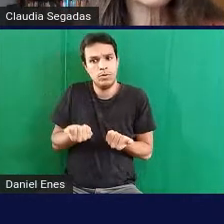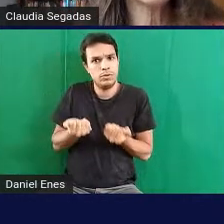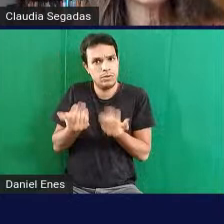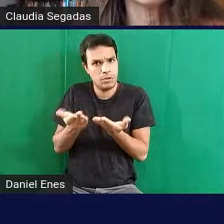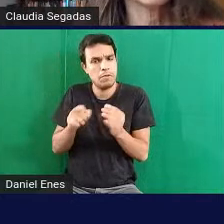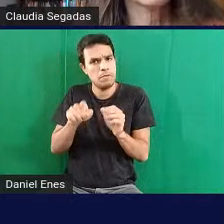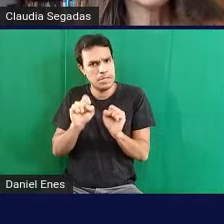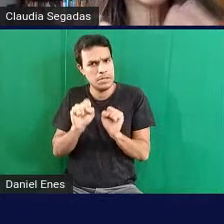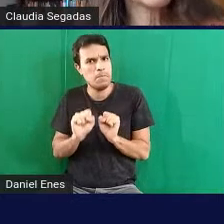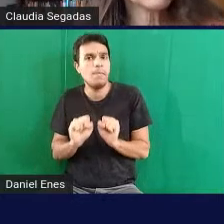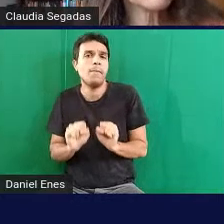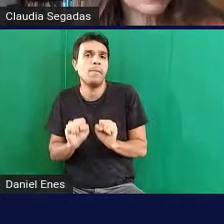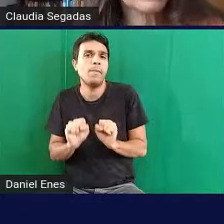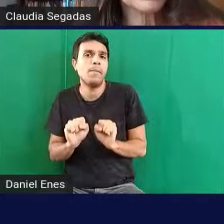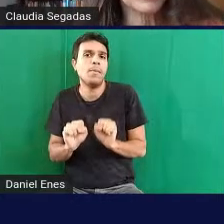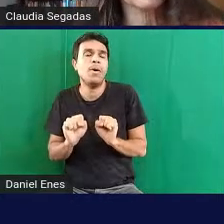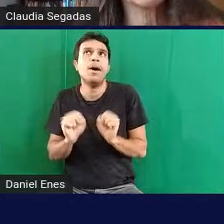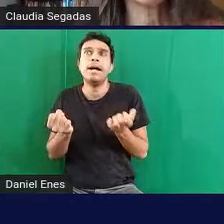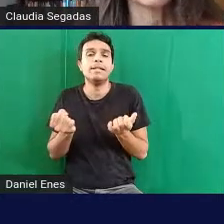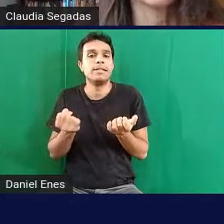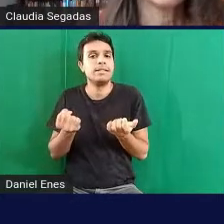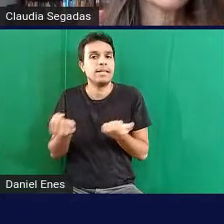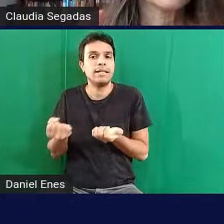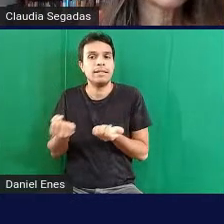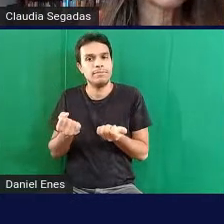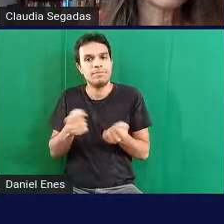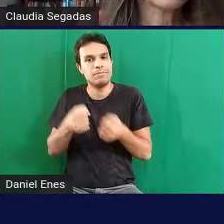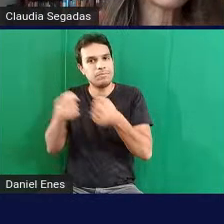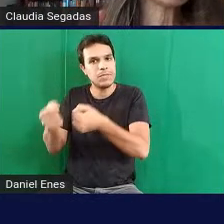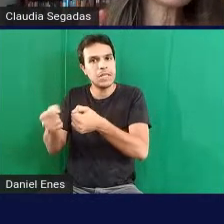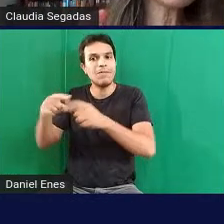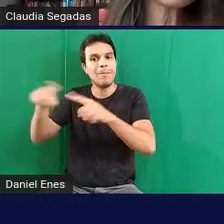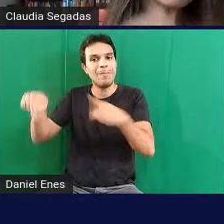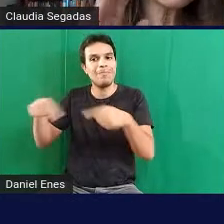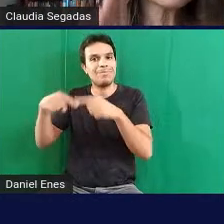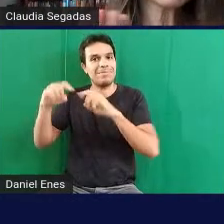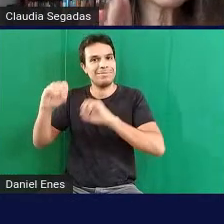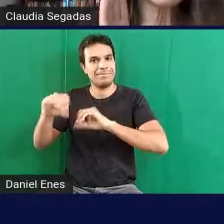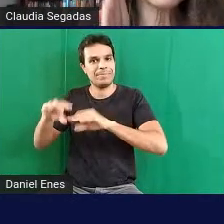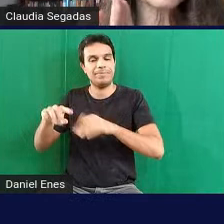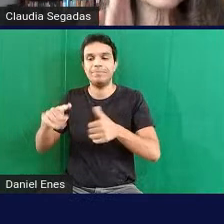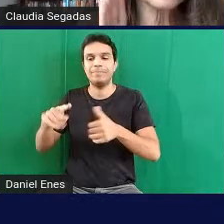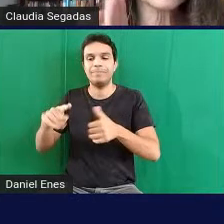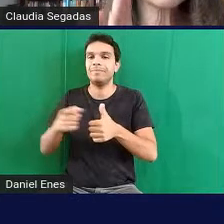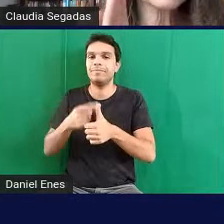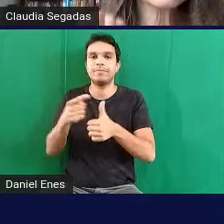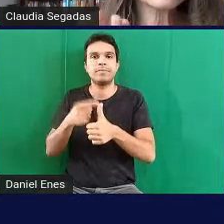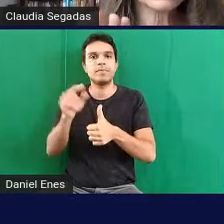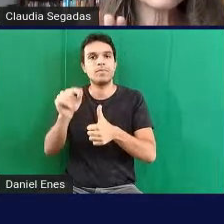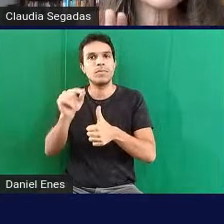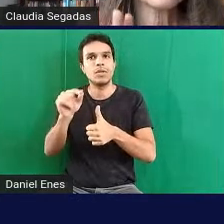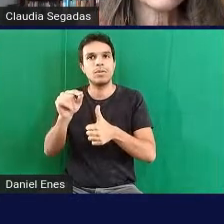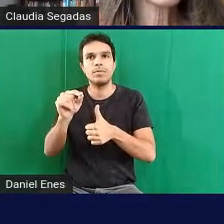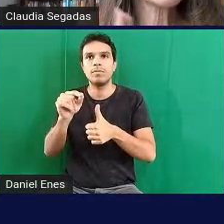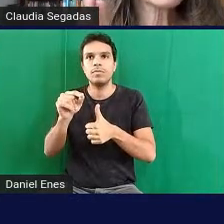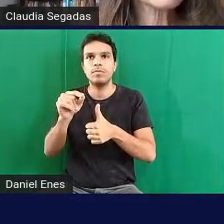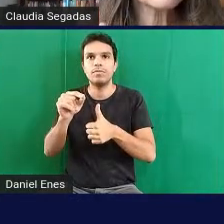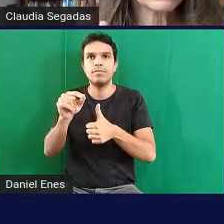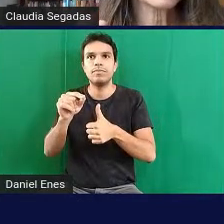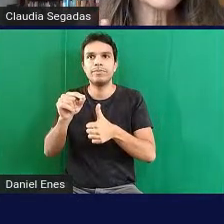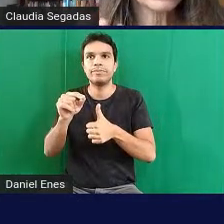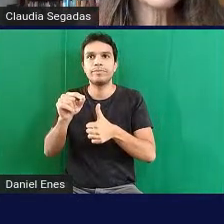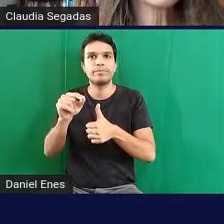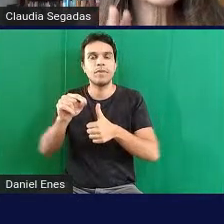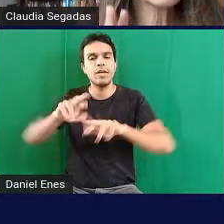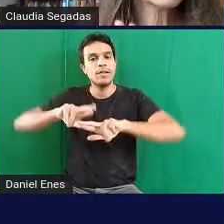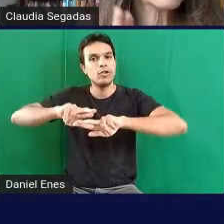vocês podem levar para a sala de aula primeira coisa são os fatores que a gente deve considerar a